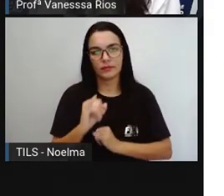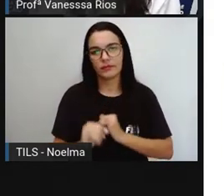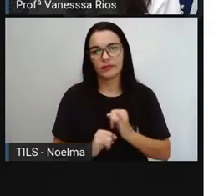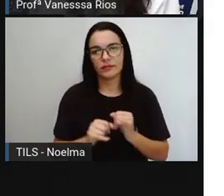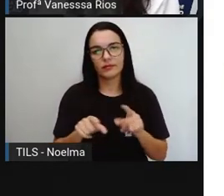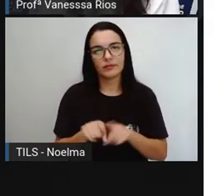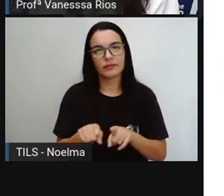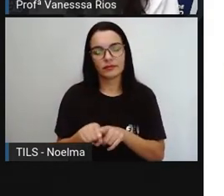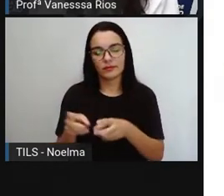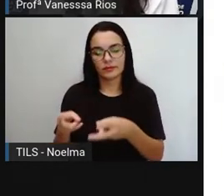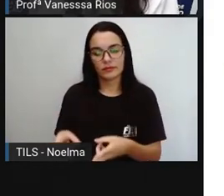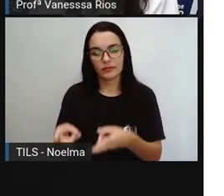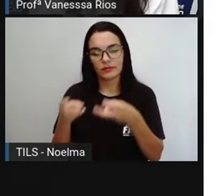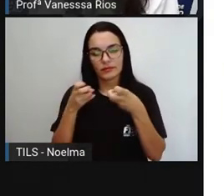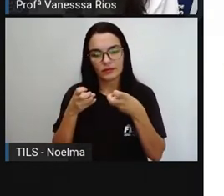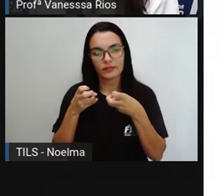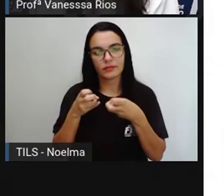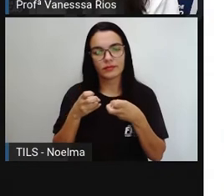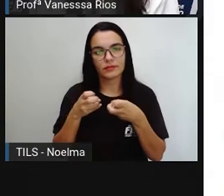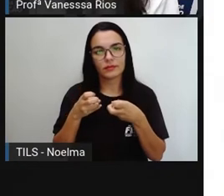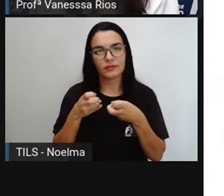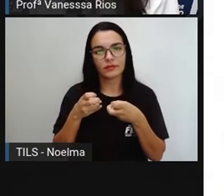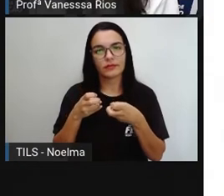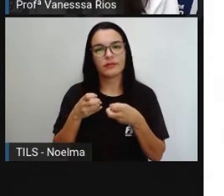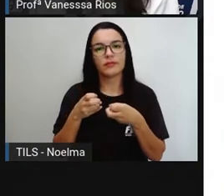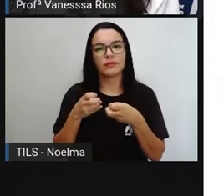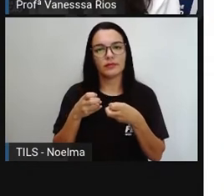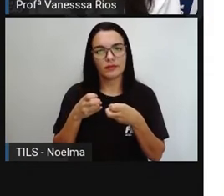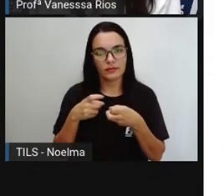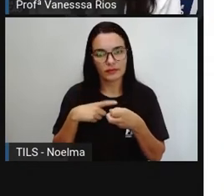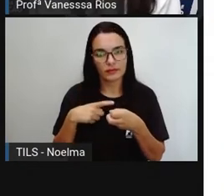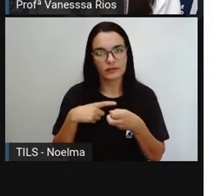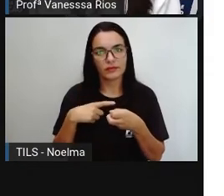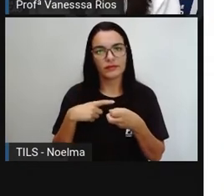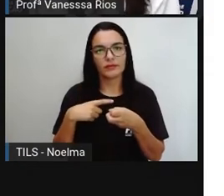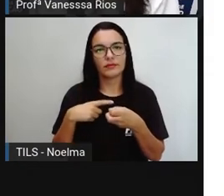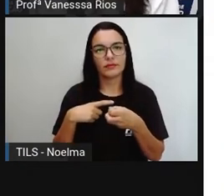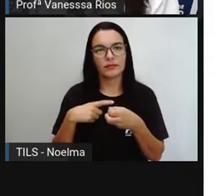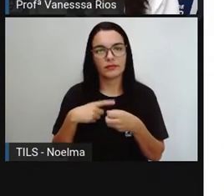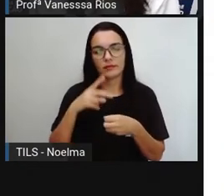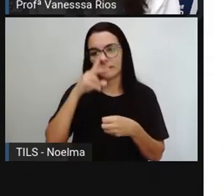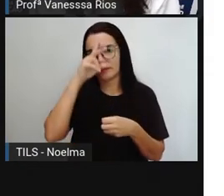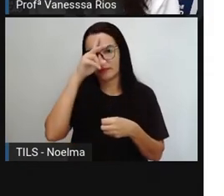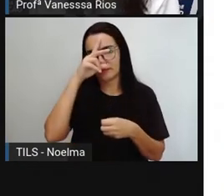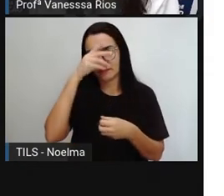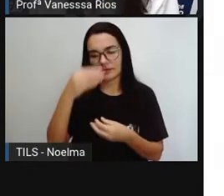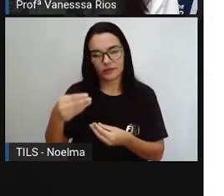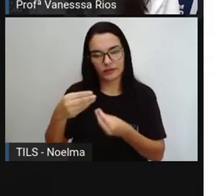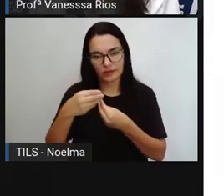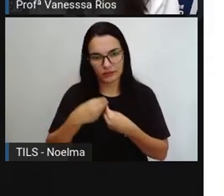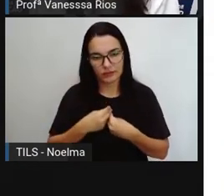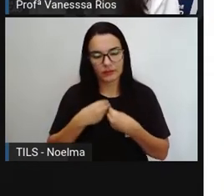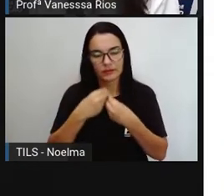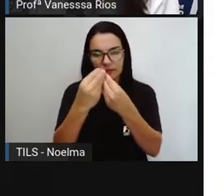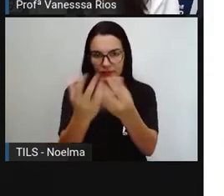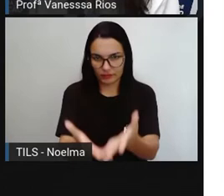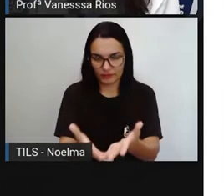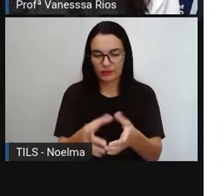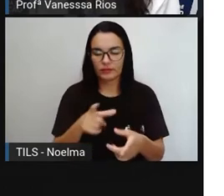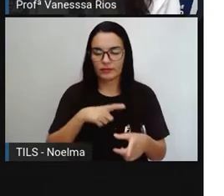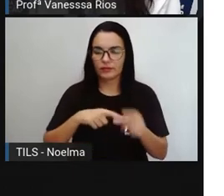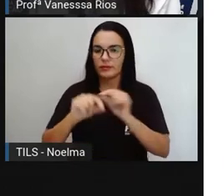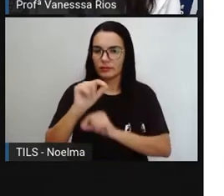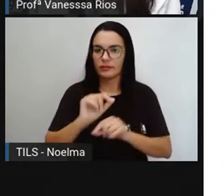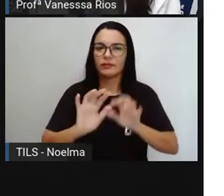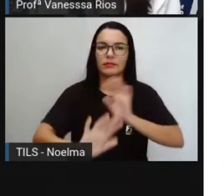percebe o quanto é importante nós observarmos a lição que essa história traz para a gente, que é termos aí os